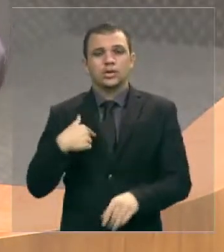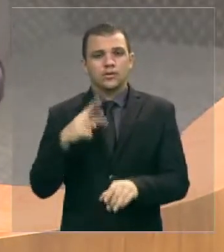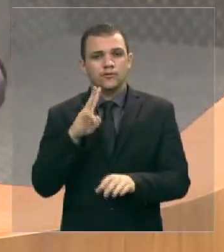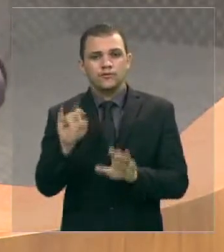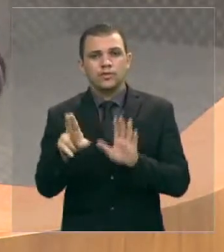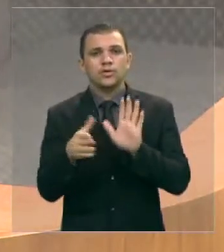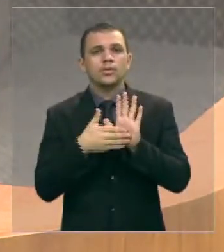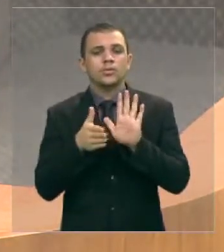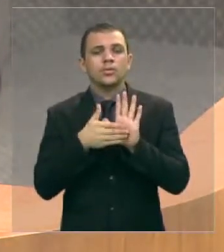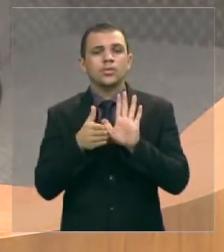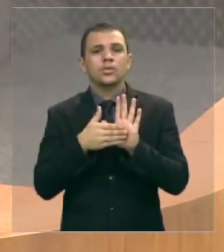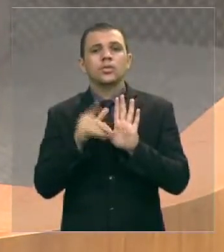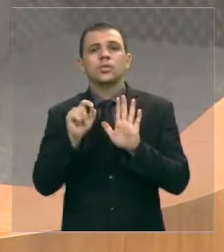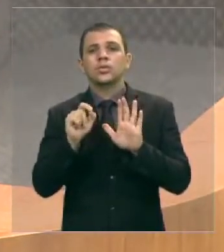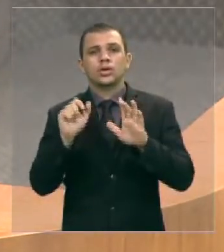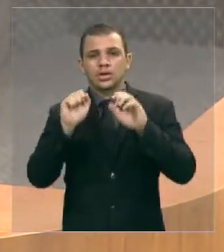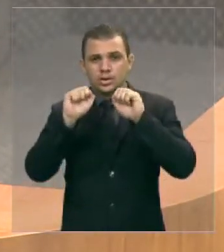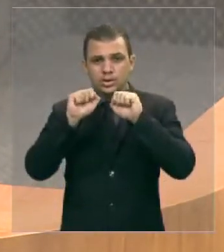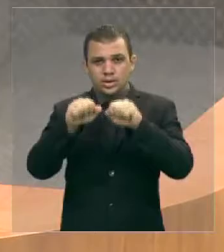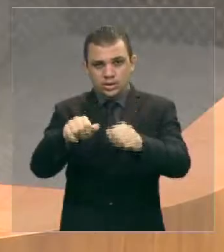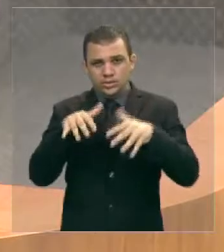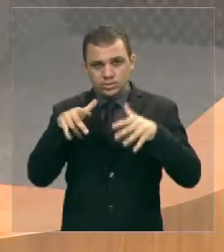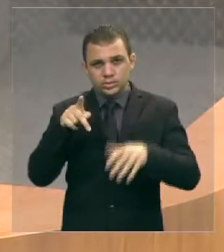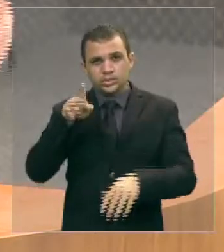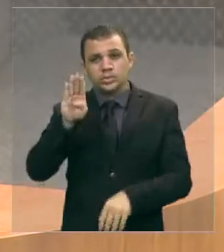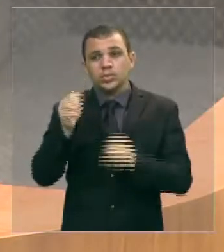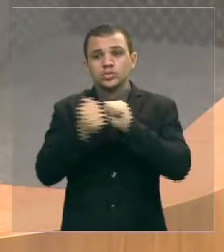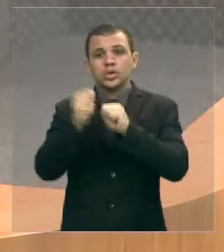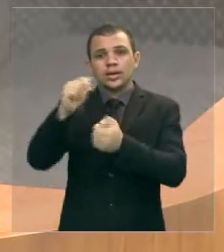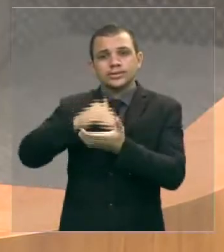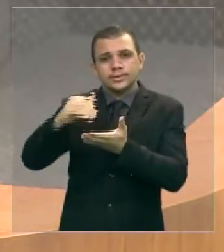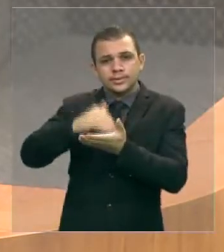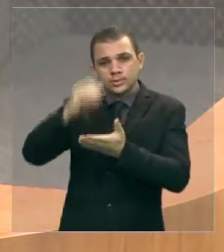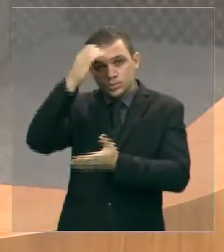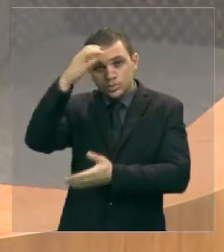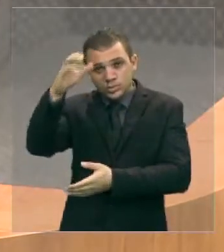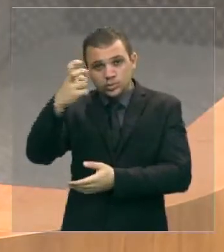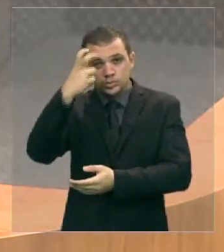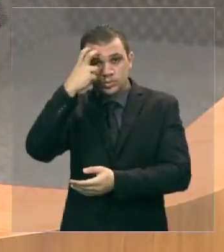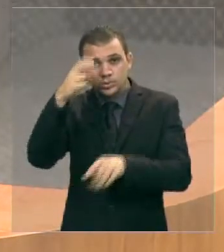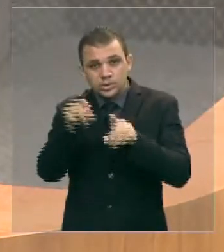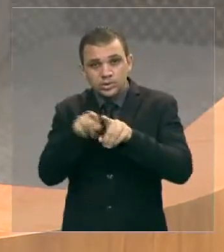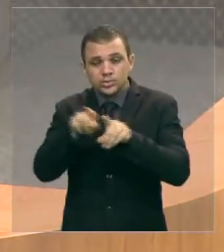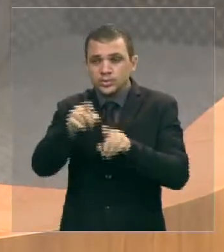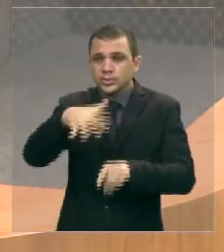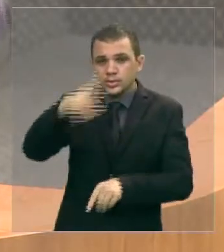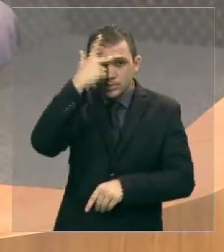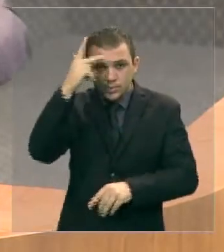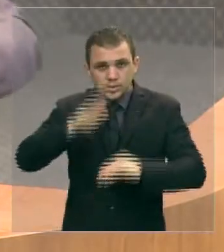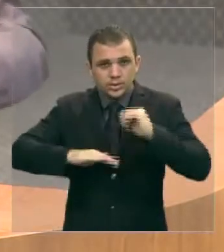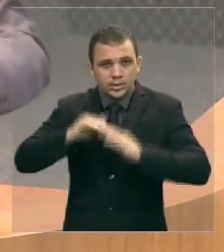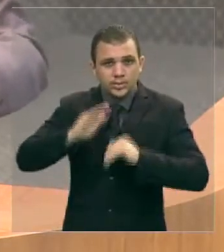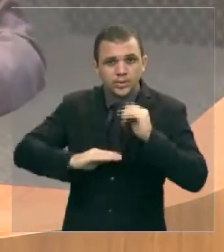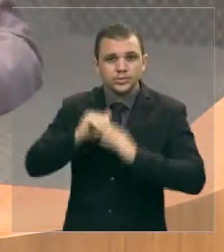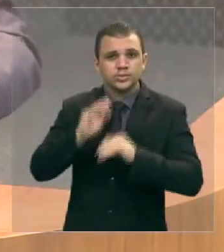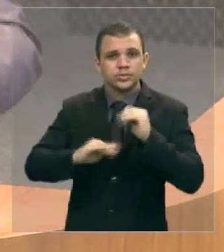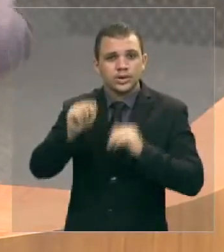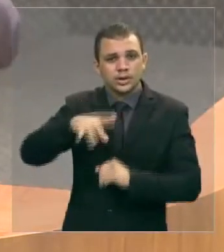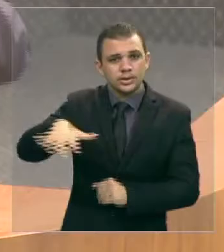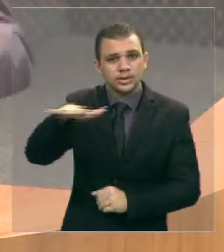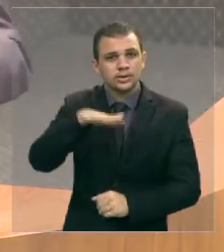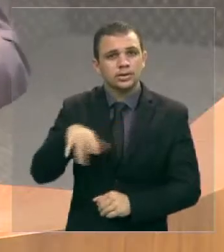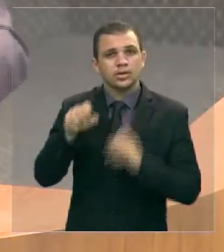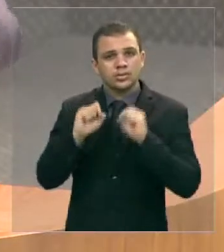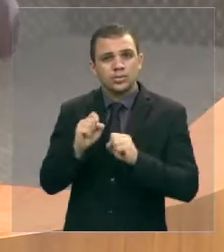audiência pública com a Secretaria de Cultura com os agentes culturais da nossa cidade e do Estado do Maranhão para debater o assunto